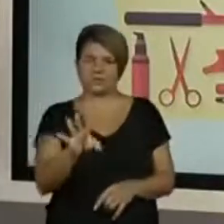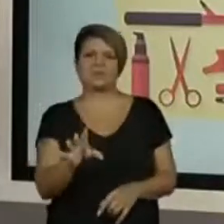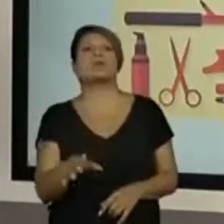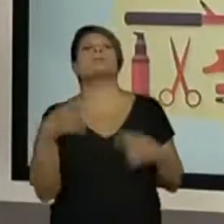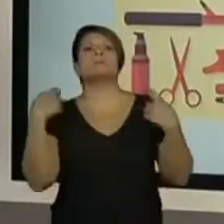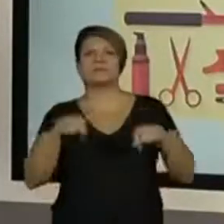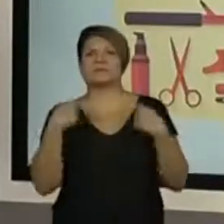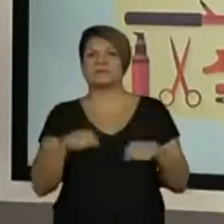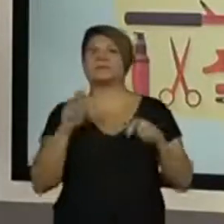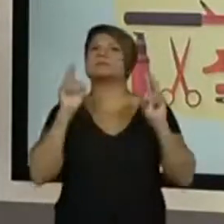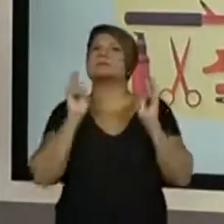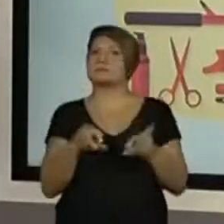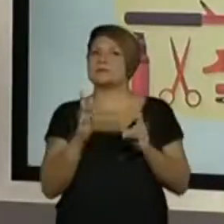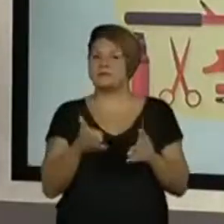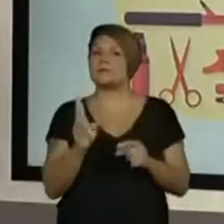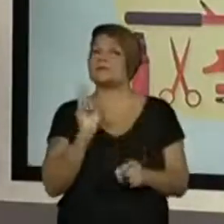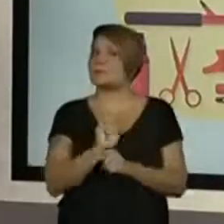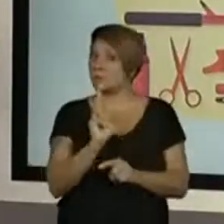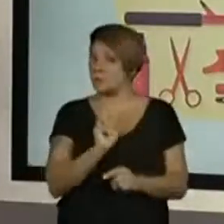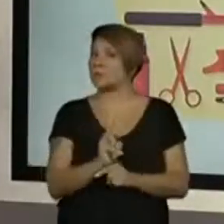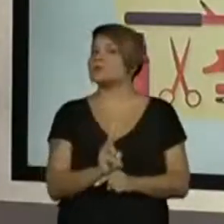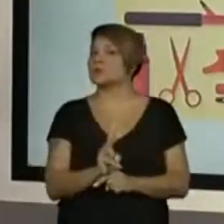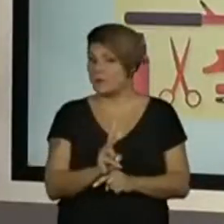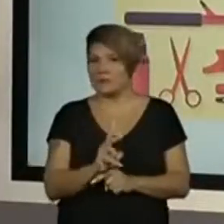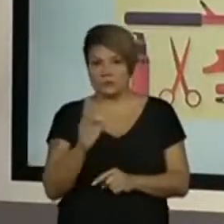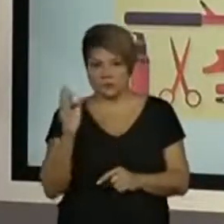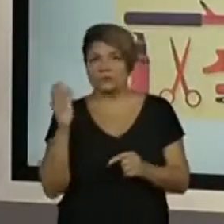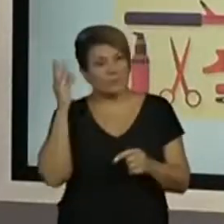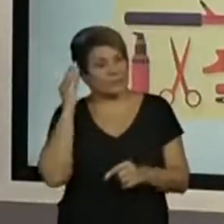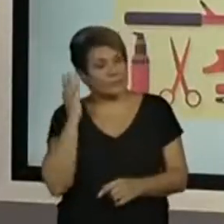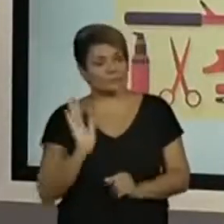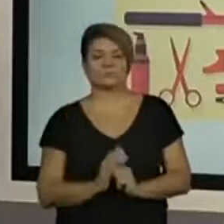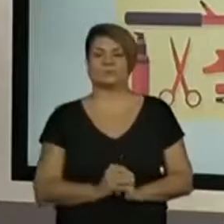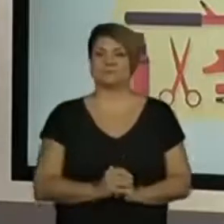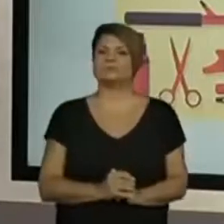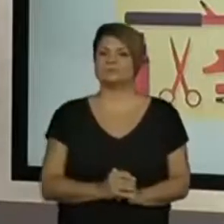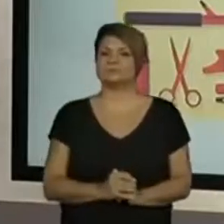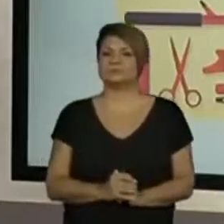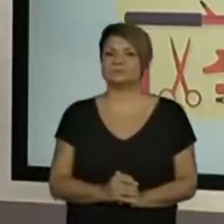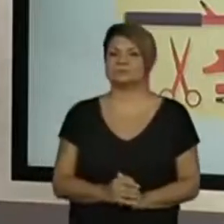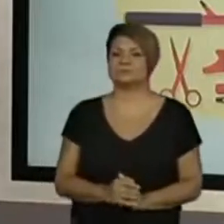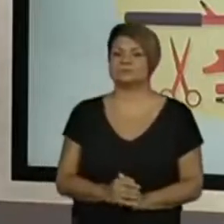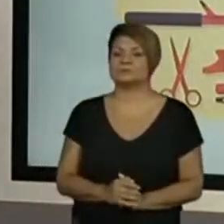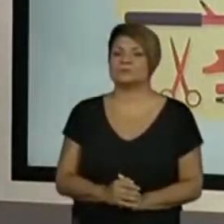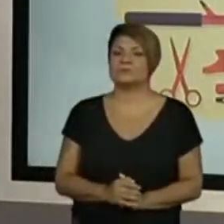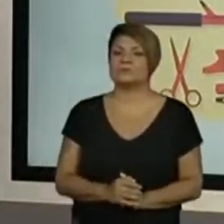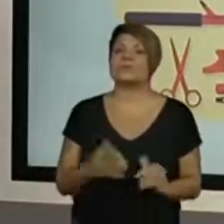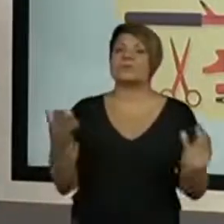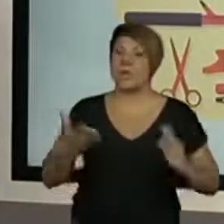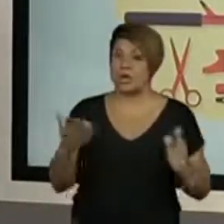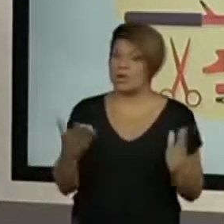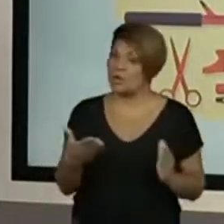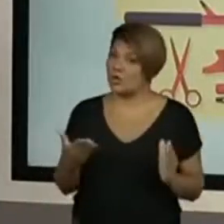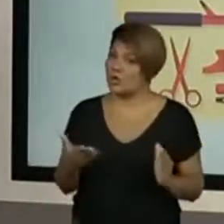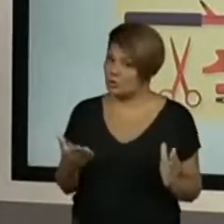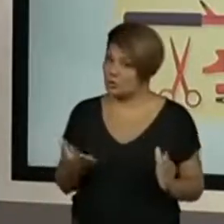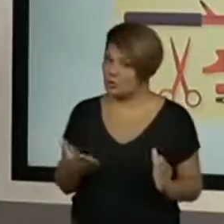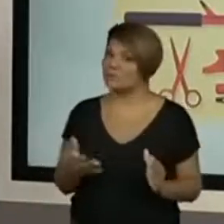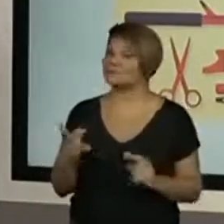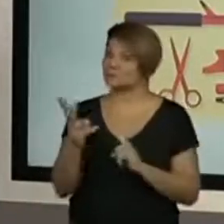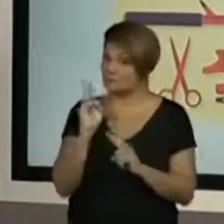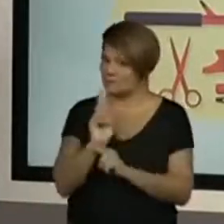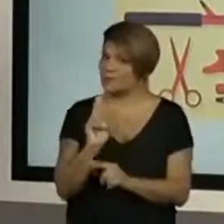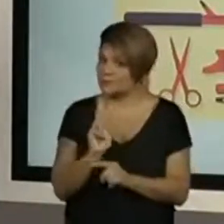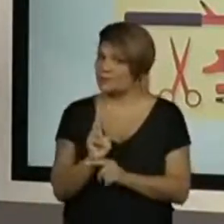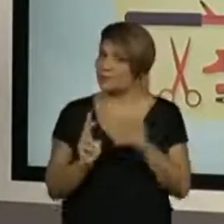gente precisa sempre estar cuidando aí muito dos nossos cabelos. Agora que vocês sabem que a gente vai cuidar, que está cuidando